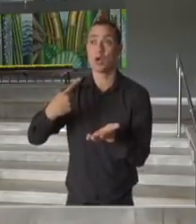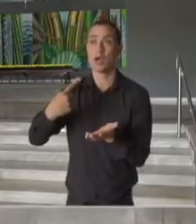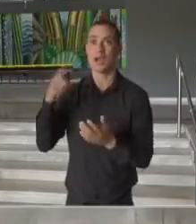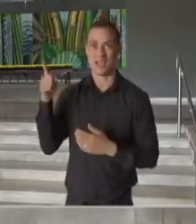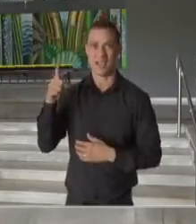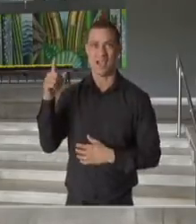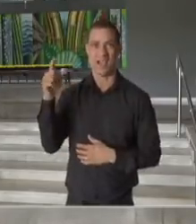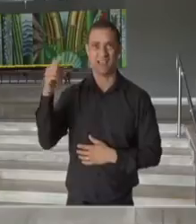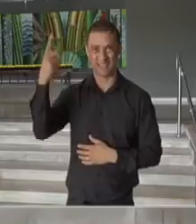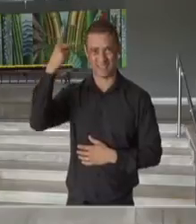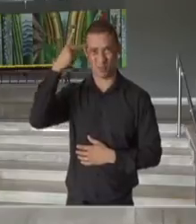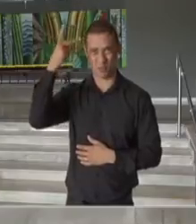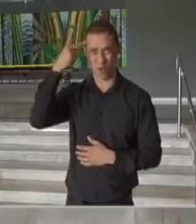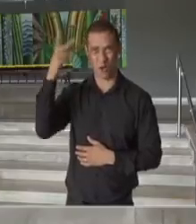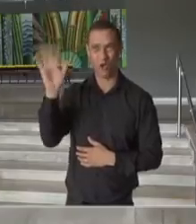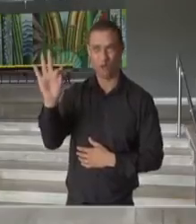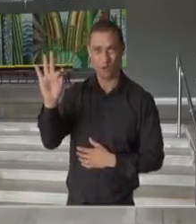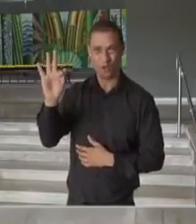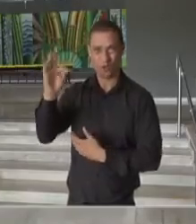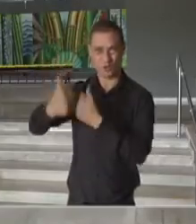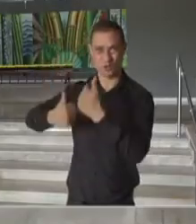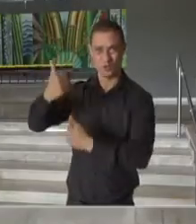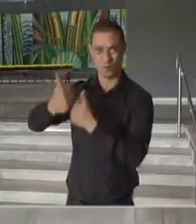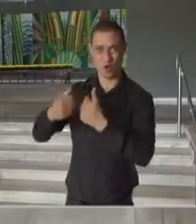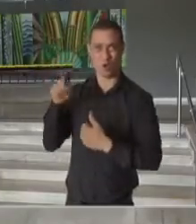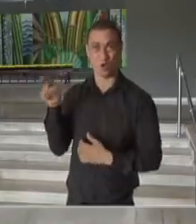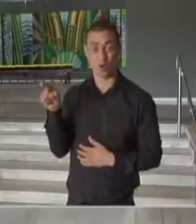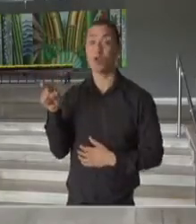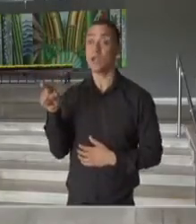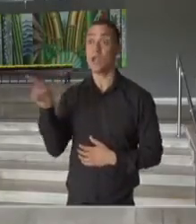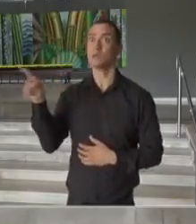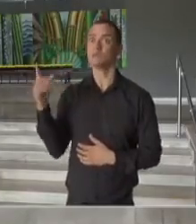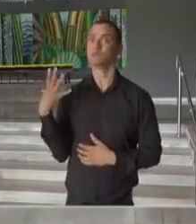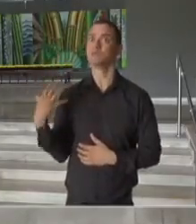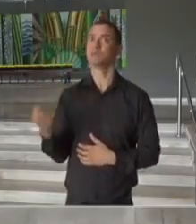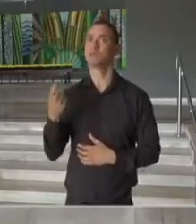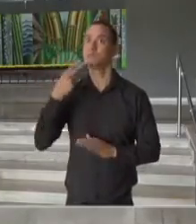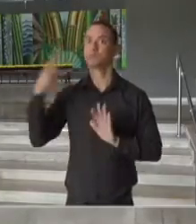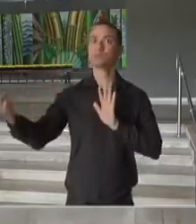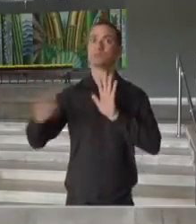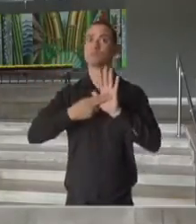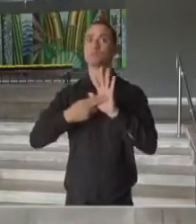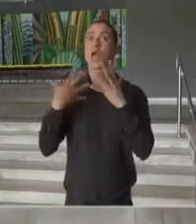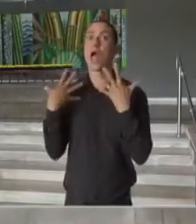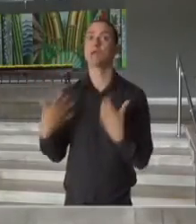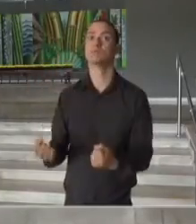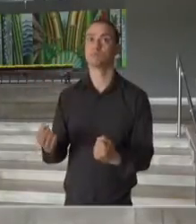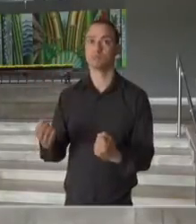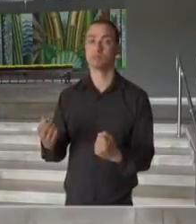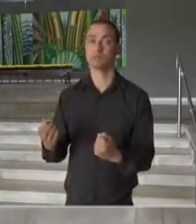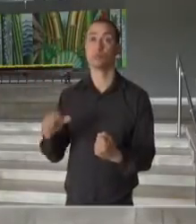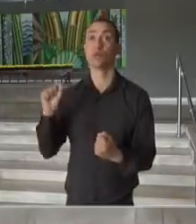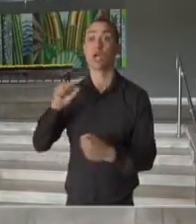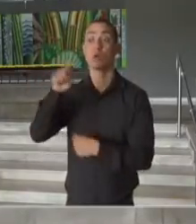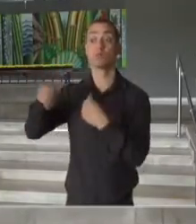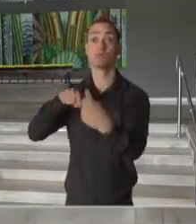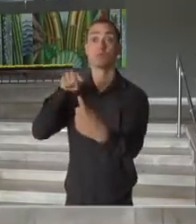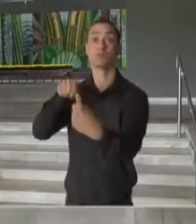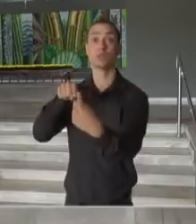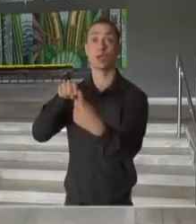própria Federação Paulista de Futebol e que eles assumiram conosco a meta